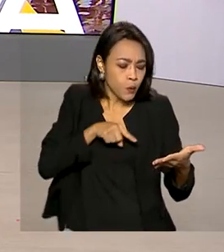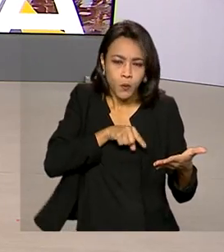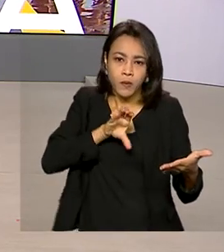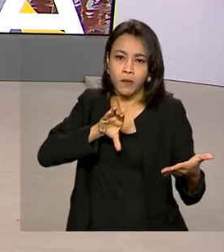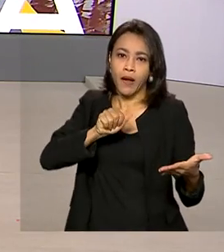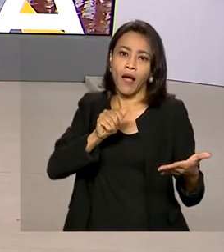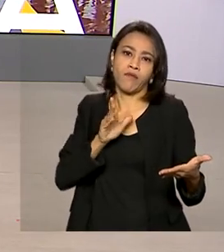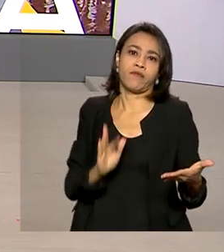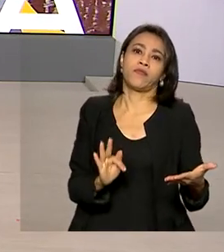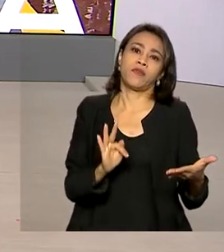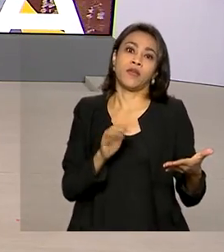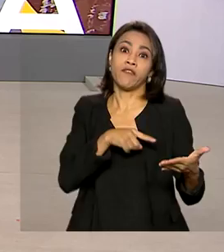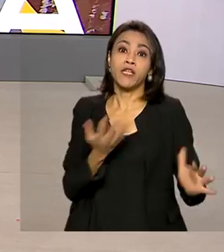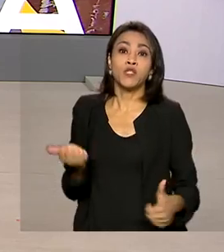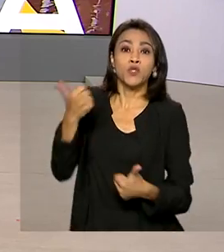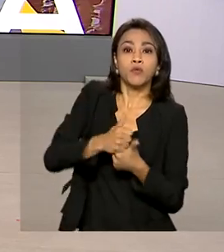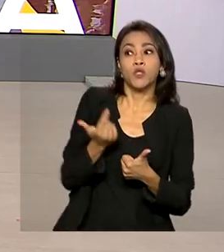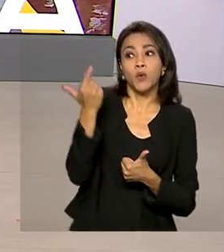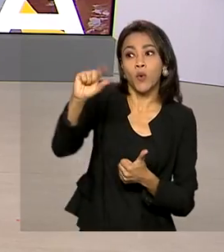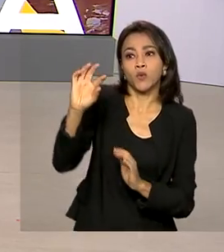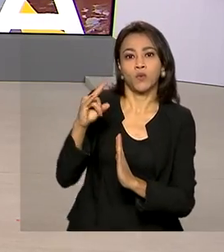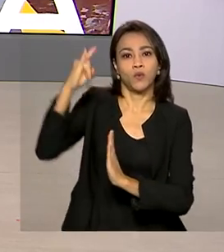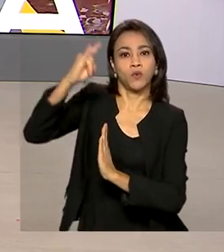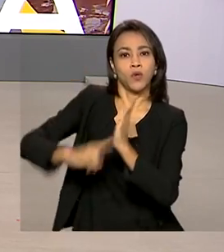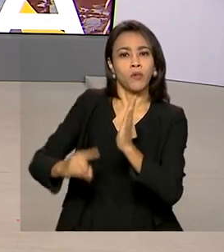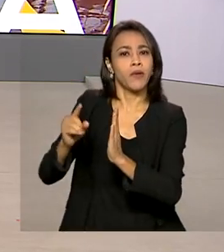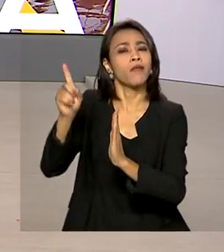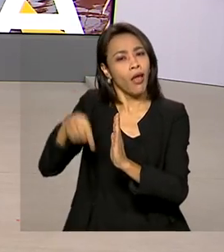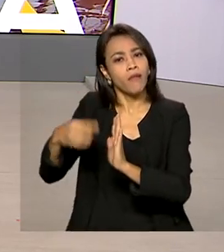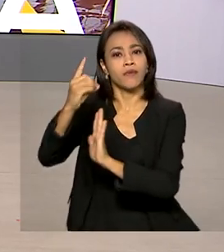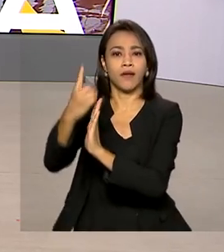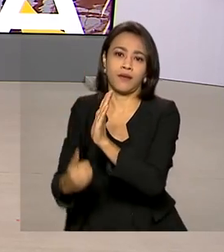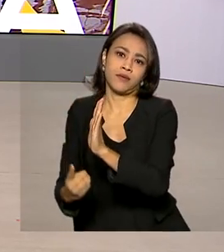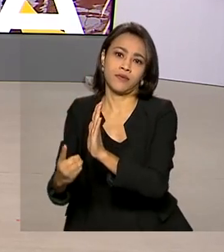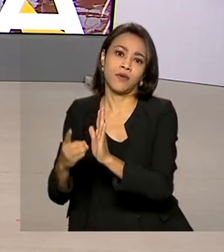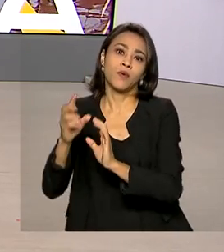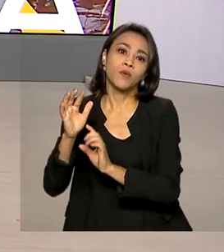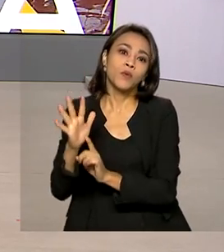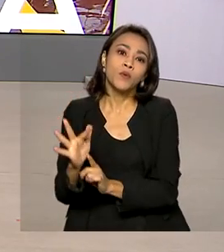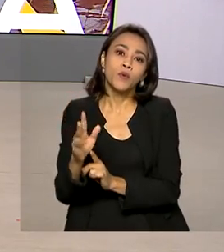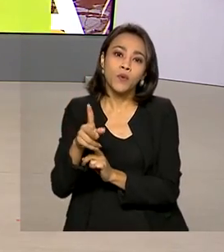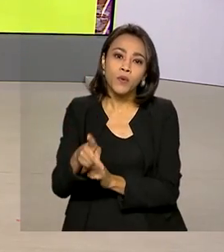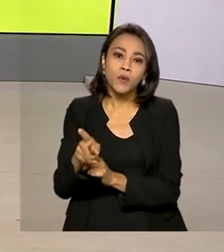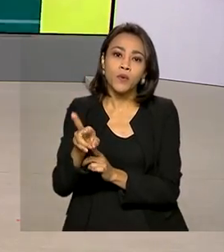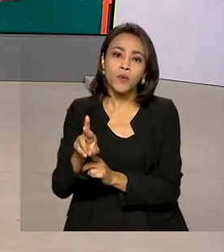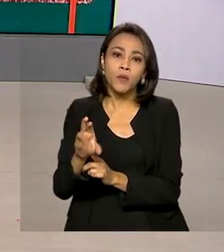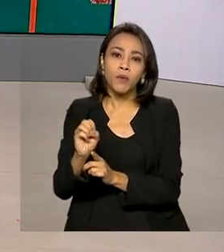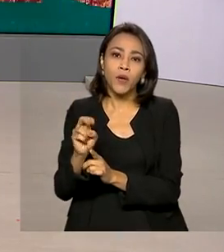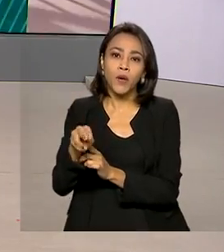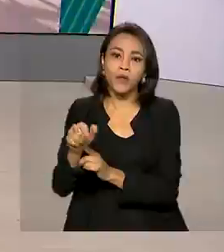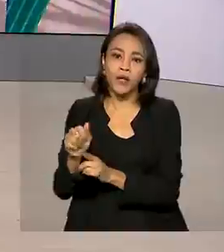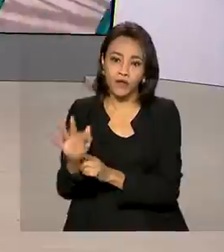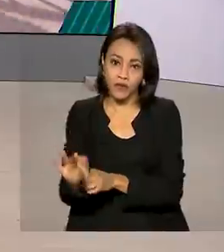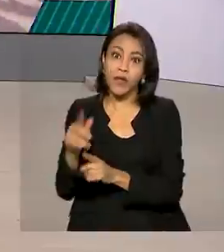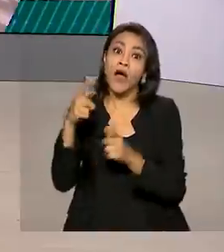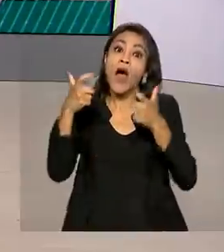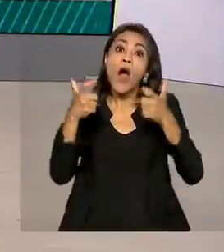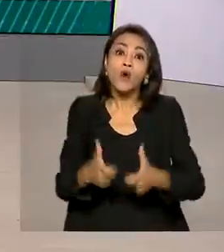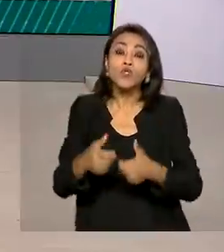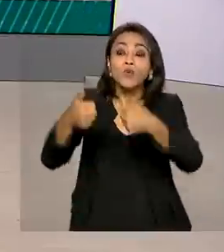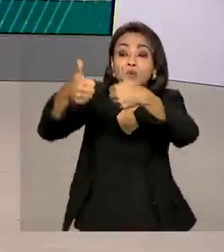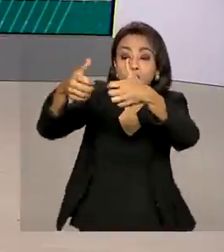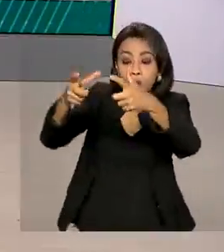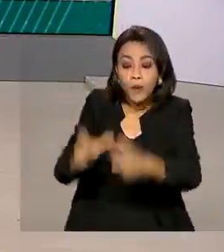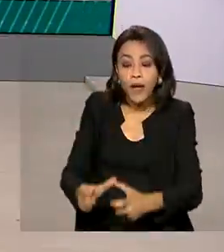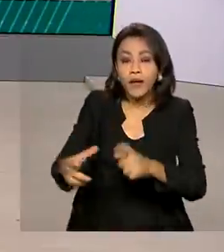vai substituir a declaração de aptidão ao PRONAF. A solicitação deve ser feita na instituição rural da região vinculada ao